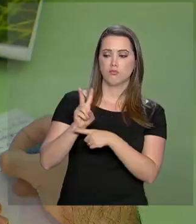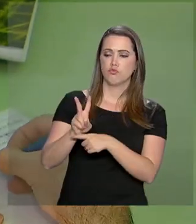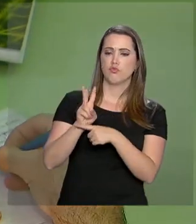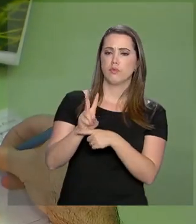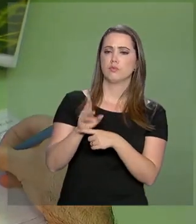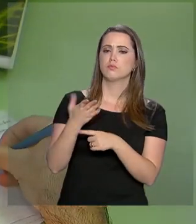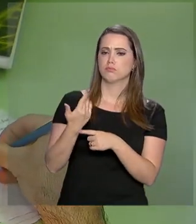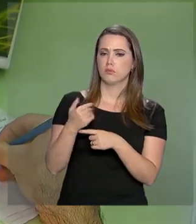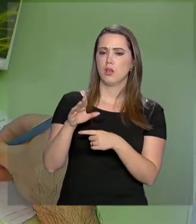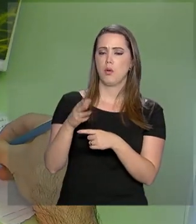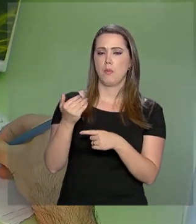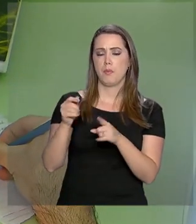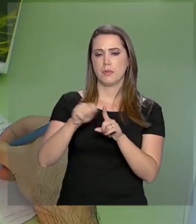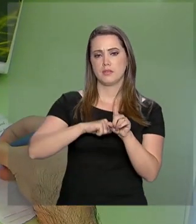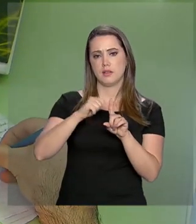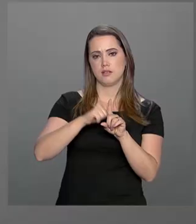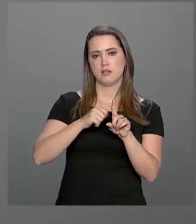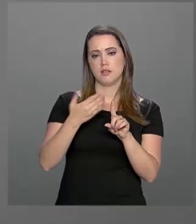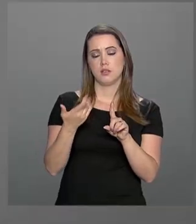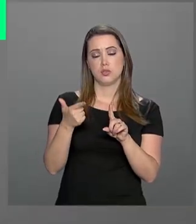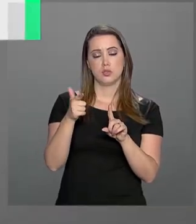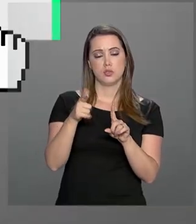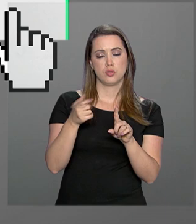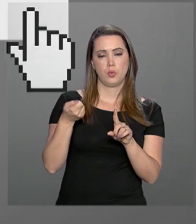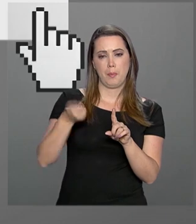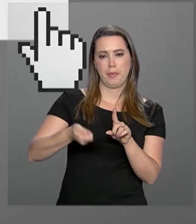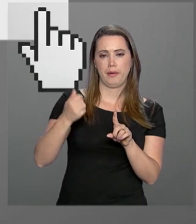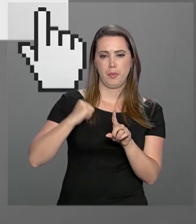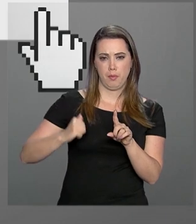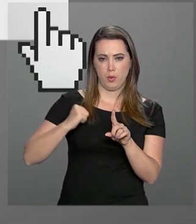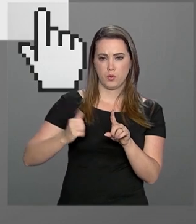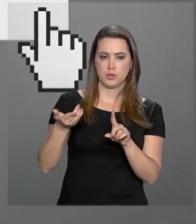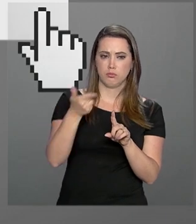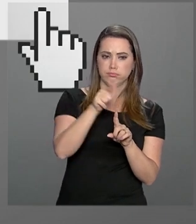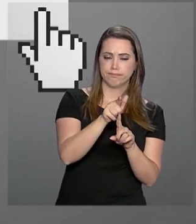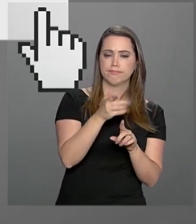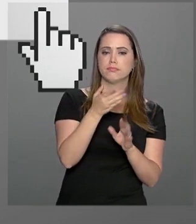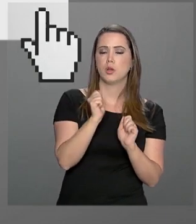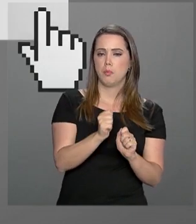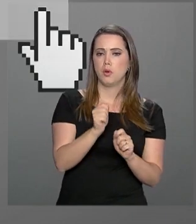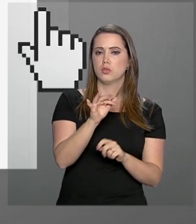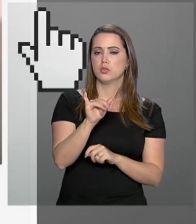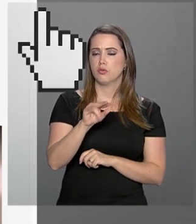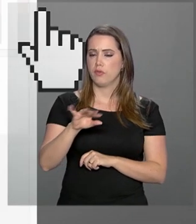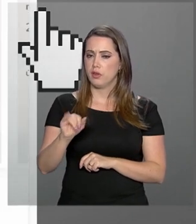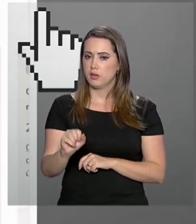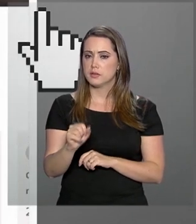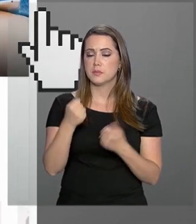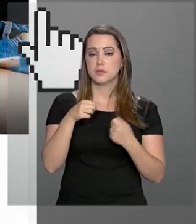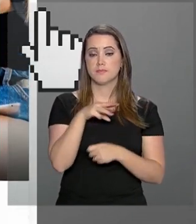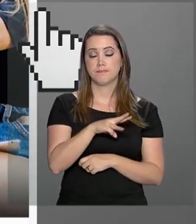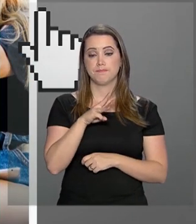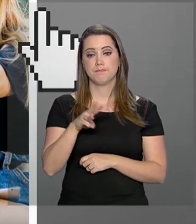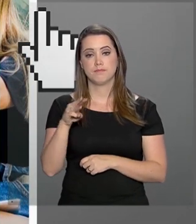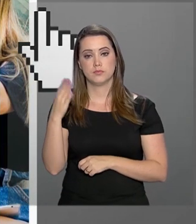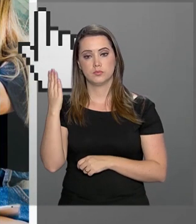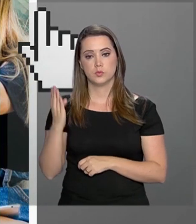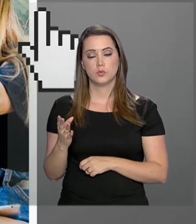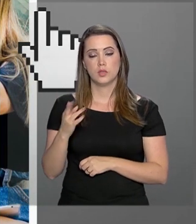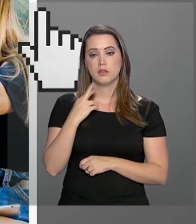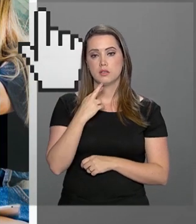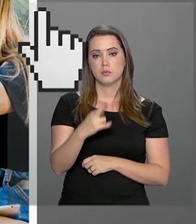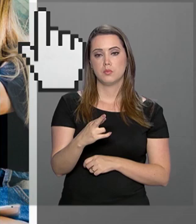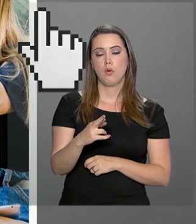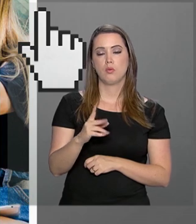da mensalidade não coberta pela bolsa. Para se candidatar, é preciso acessar a página do FIES. Os resultados da chamada